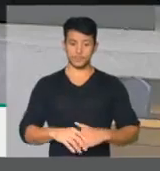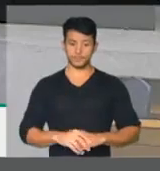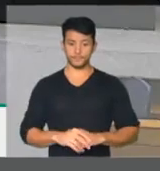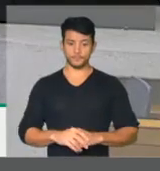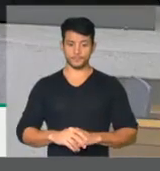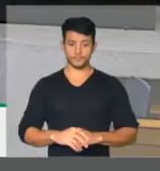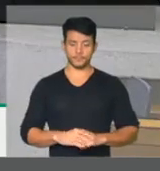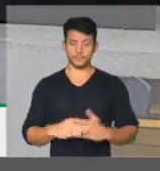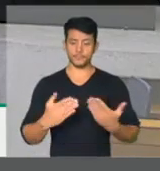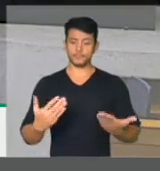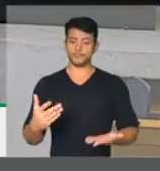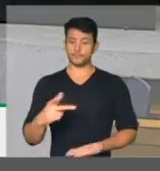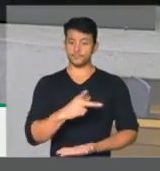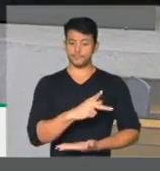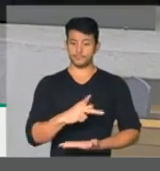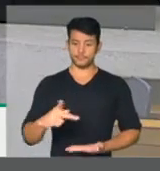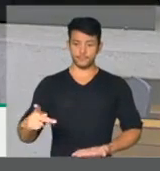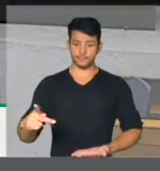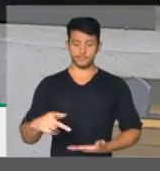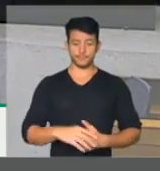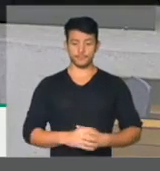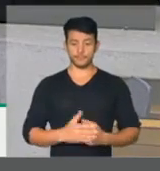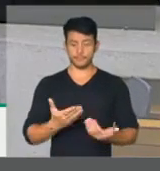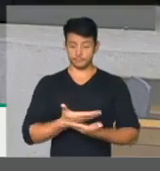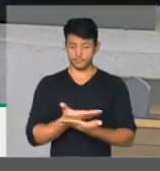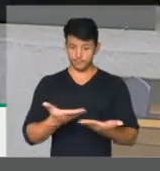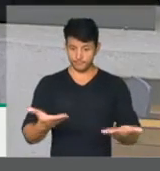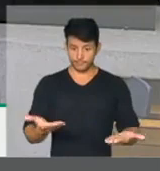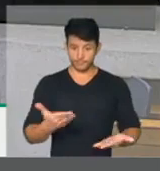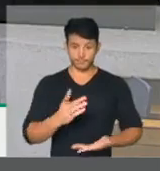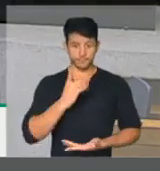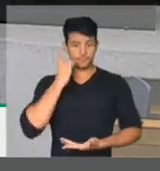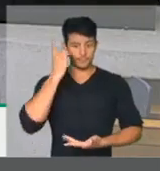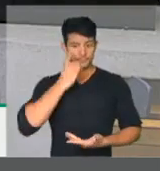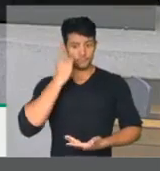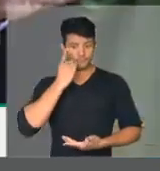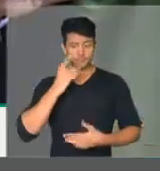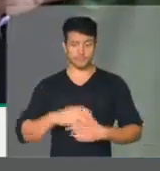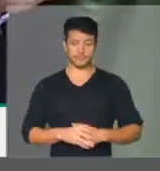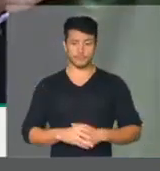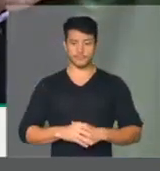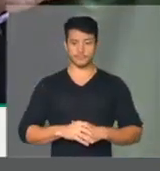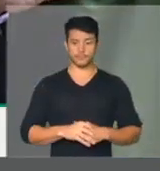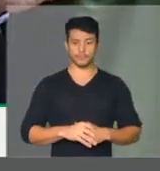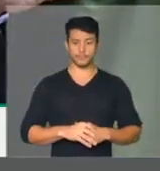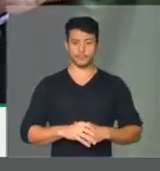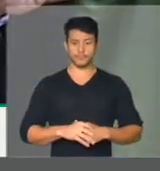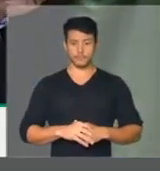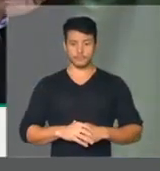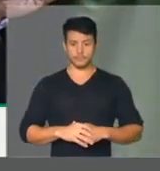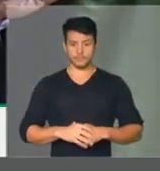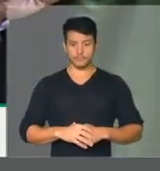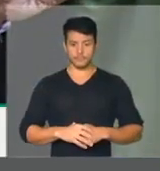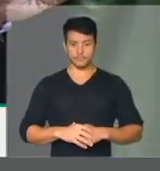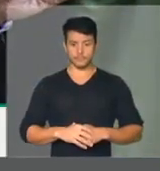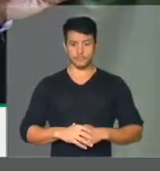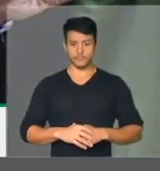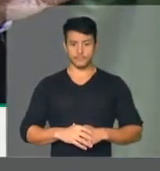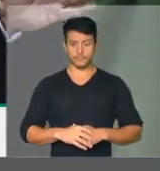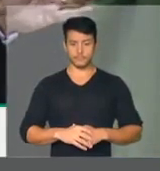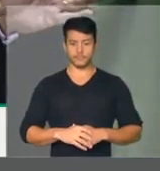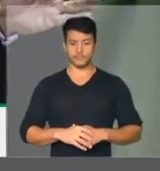Senhor presidente, senhoras e senhores parlamentares, vou ao presidente Benito Gama